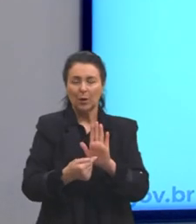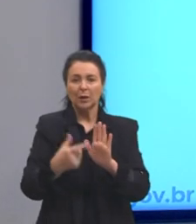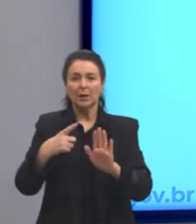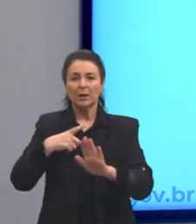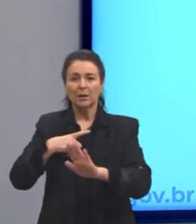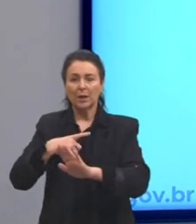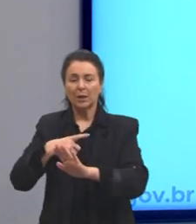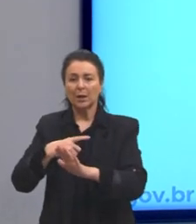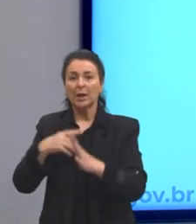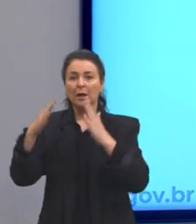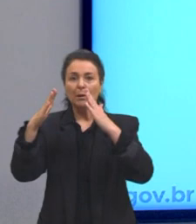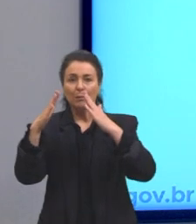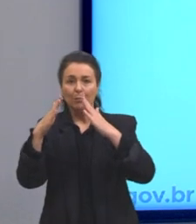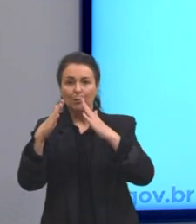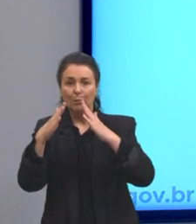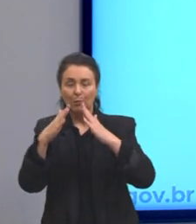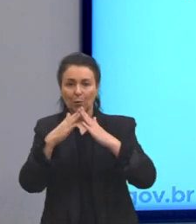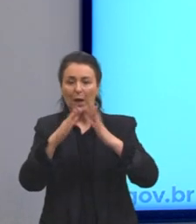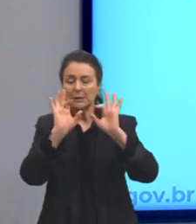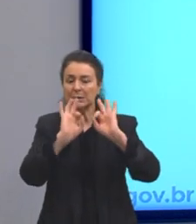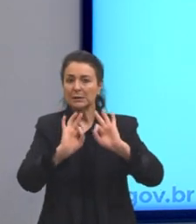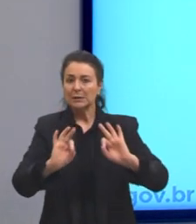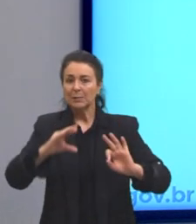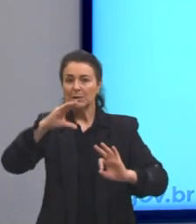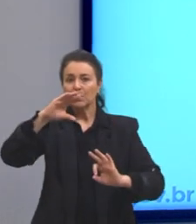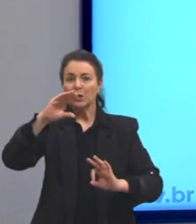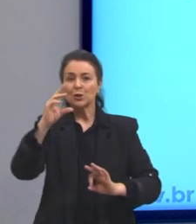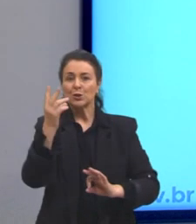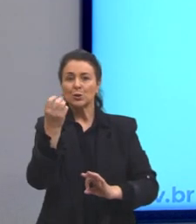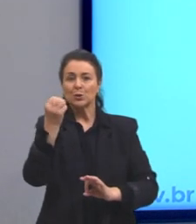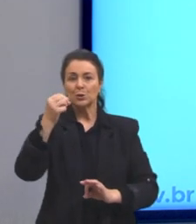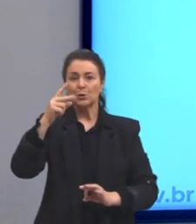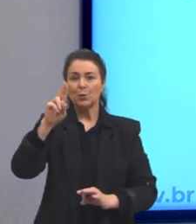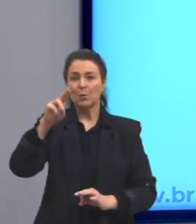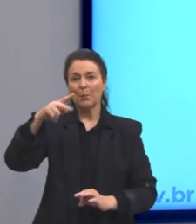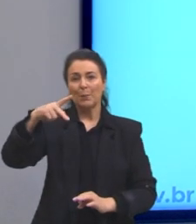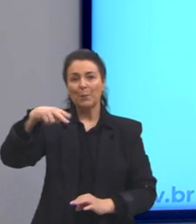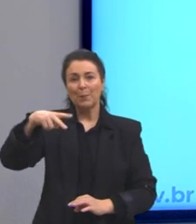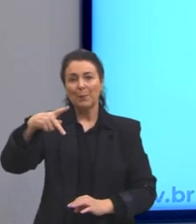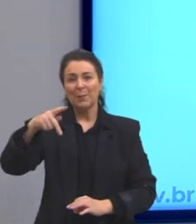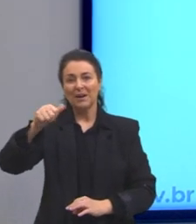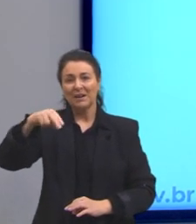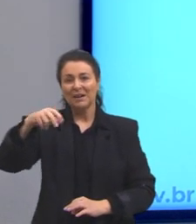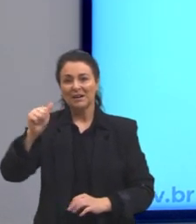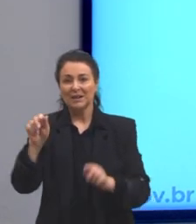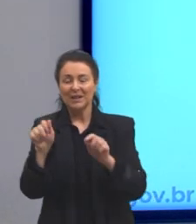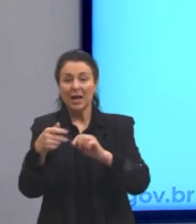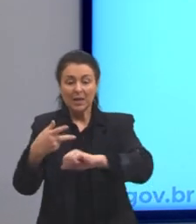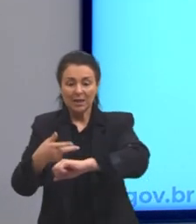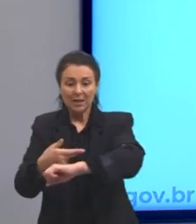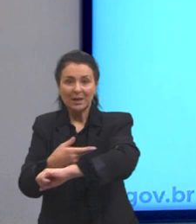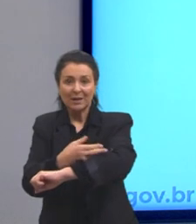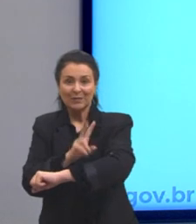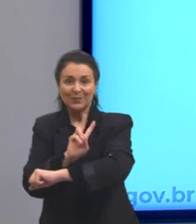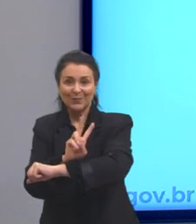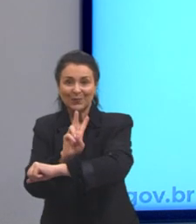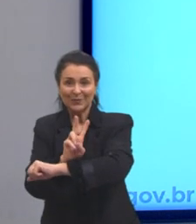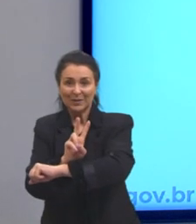choupana. E ele aproveita o momento presente, o carpe diem, ao lado da amada Marília.